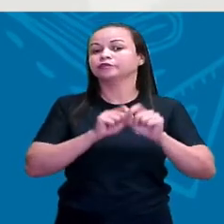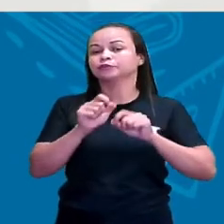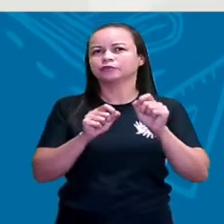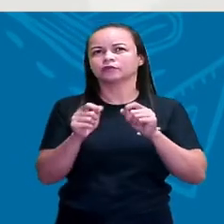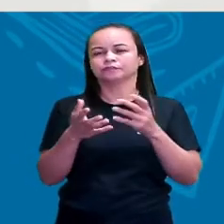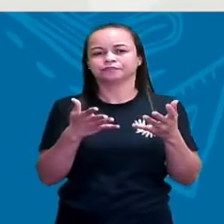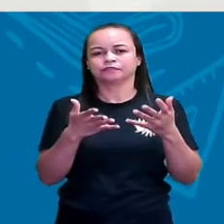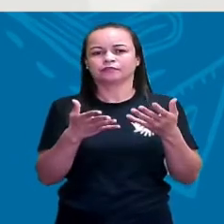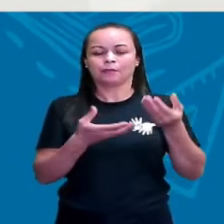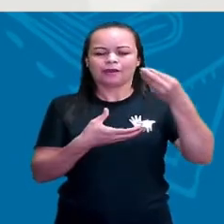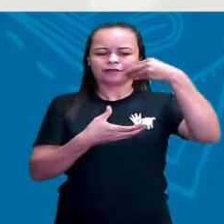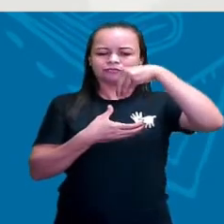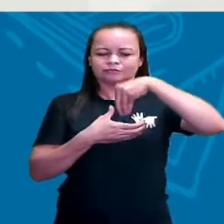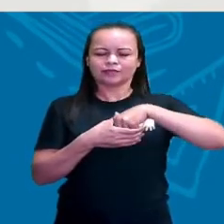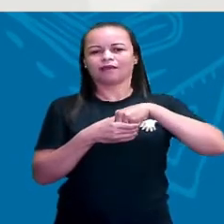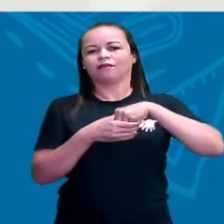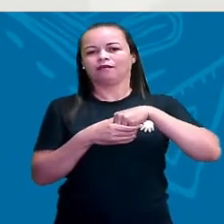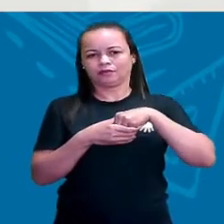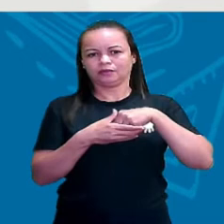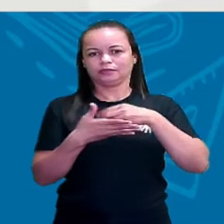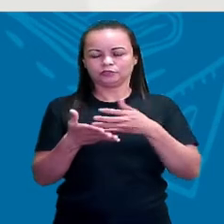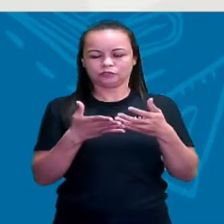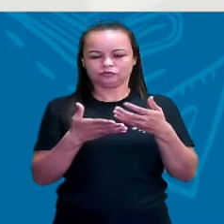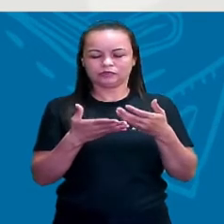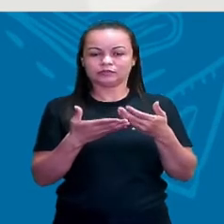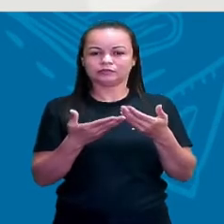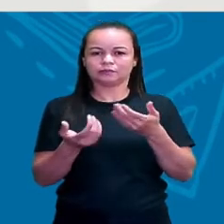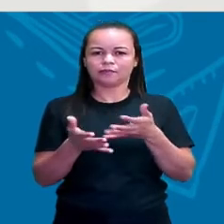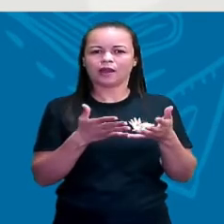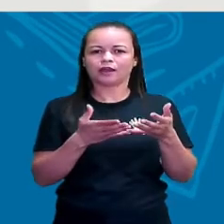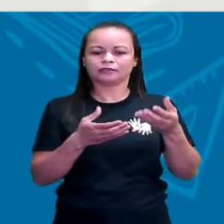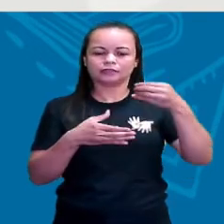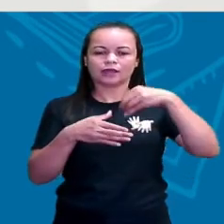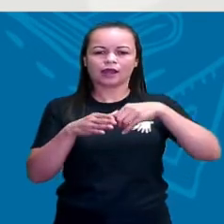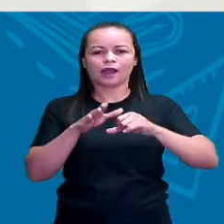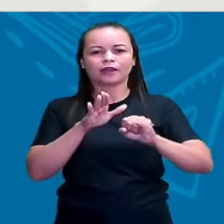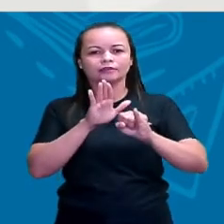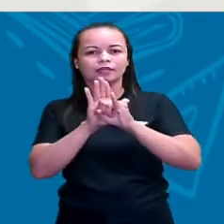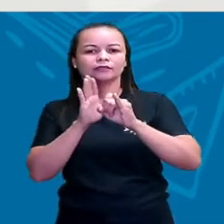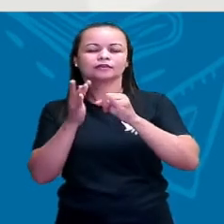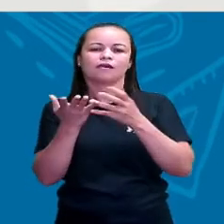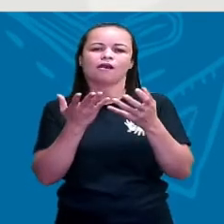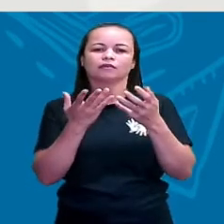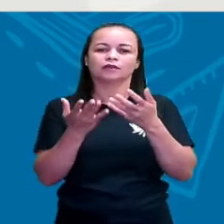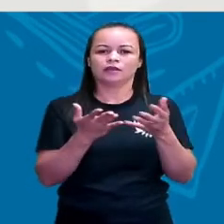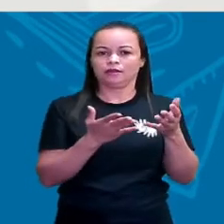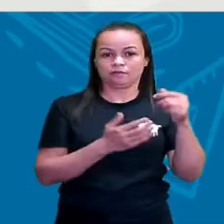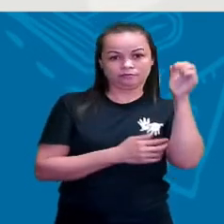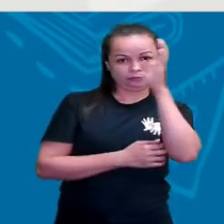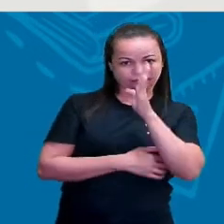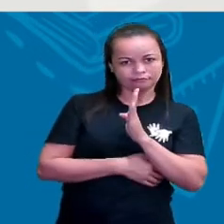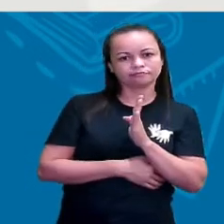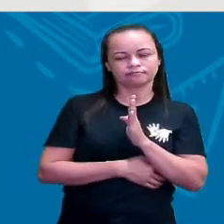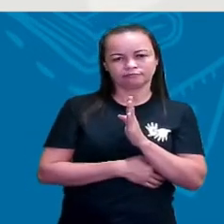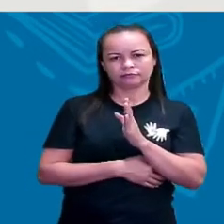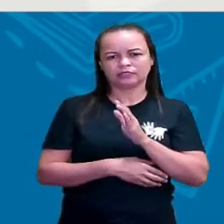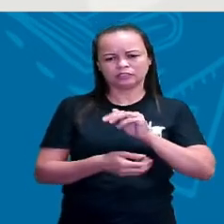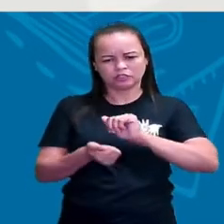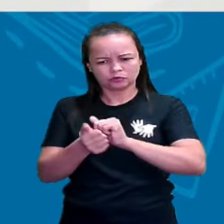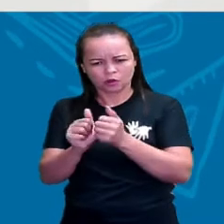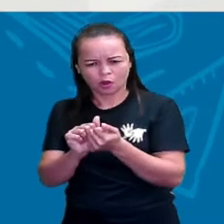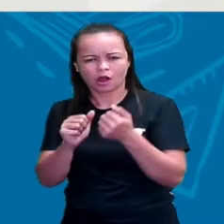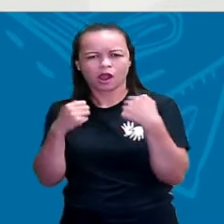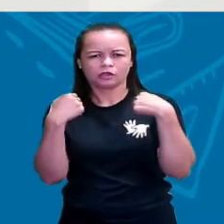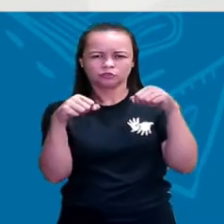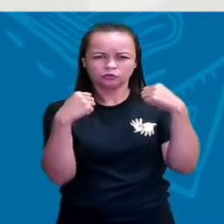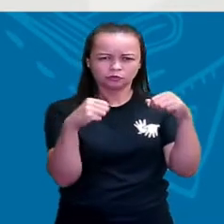isso adentrasse, pra que isso fizesse parte da identidade brasileira? Existe a história dos esportes, existe a